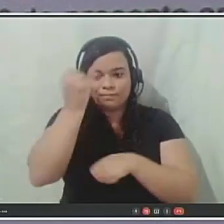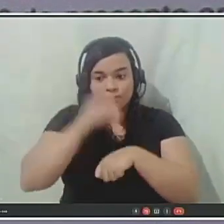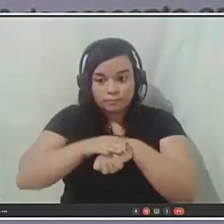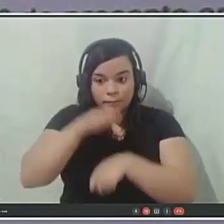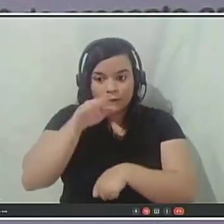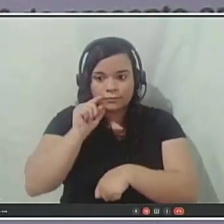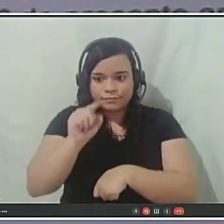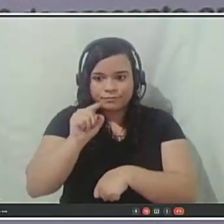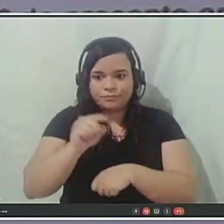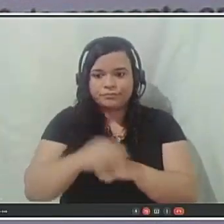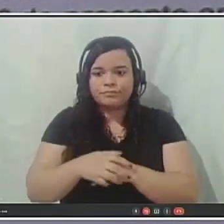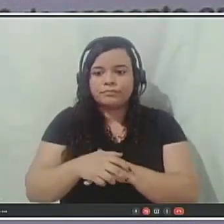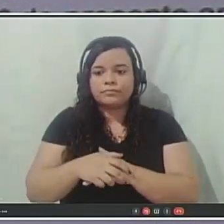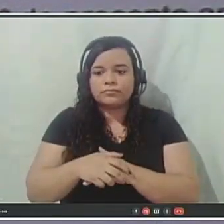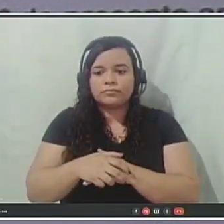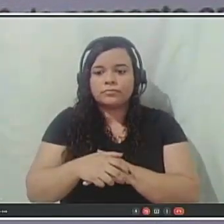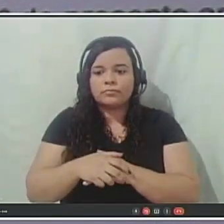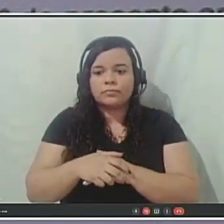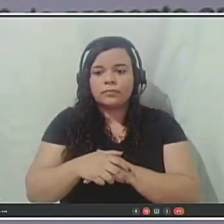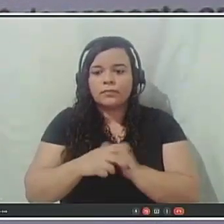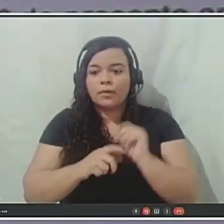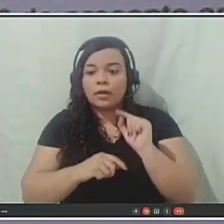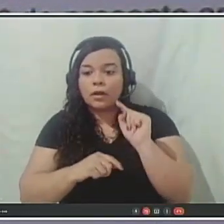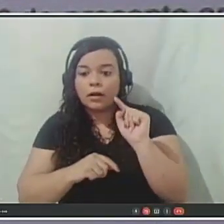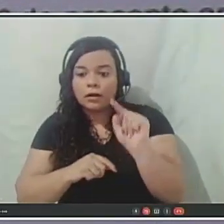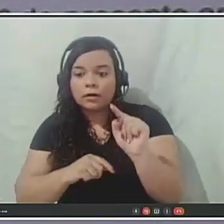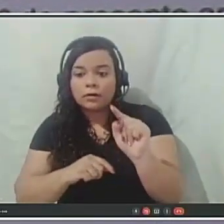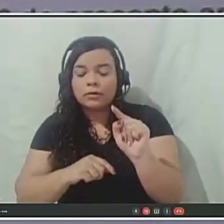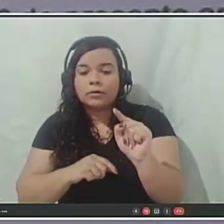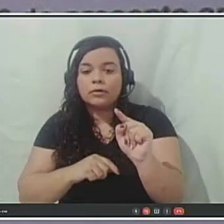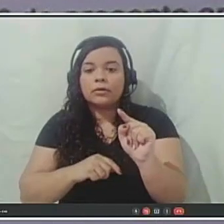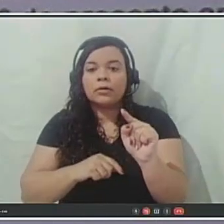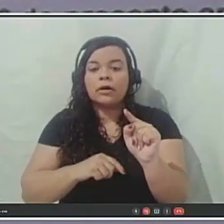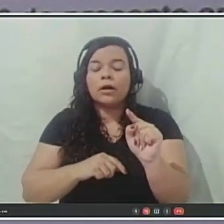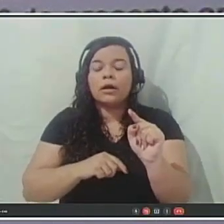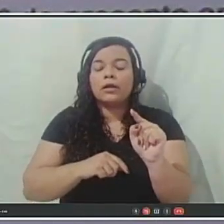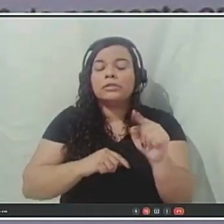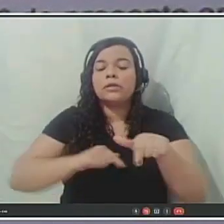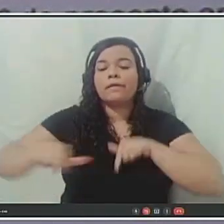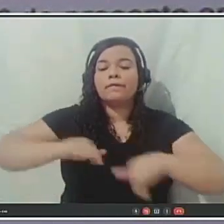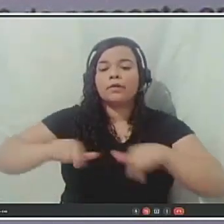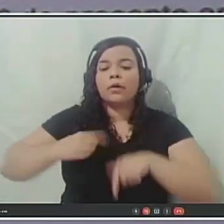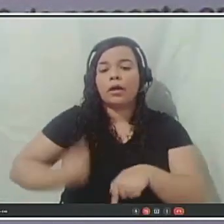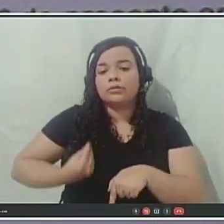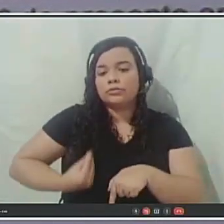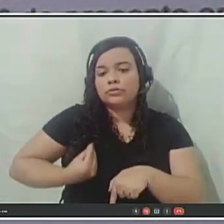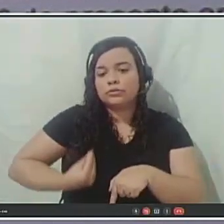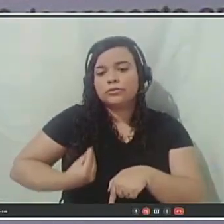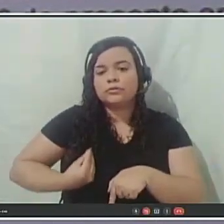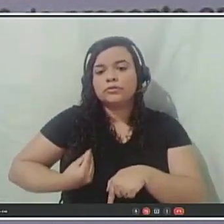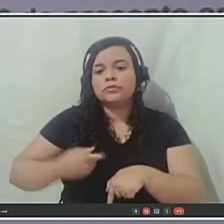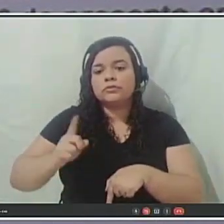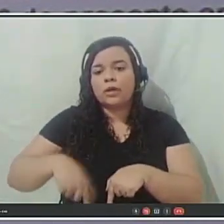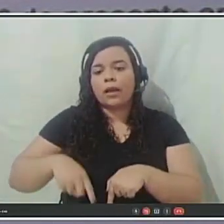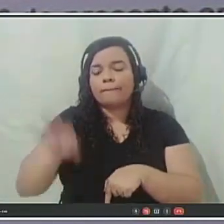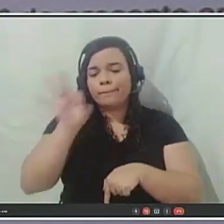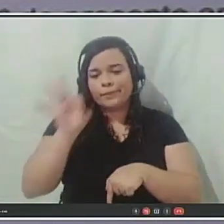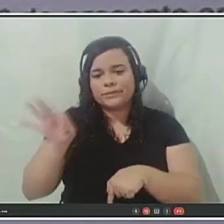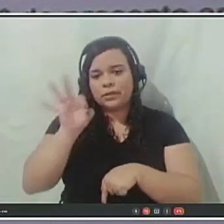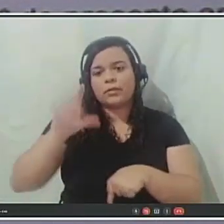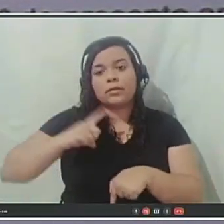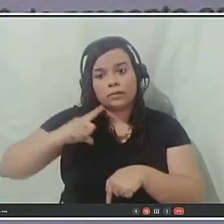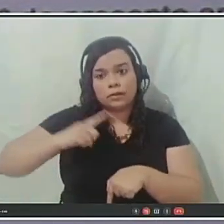normal dos servidores ativos, 14%. Da contribuição normal dos aposentados, apenas